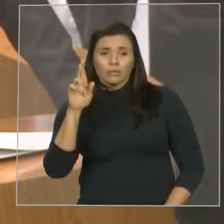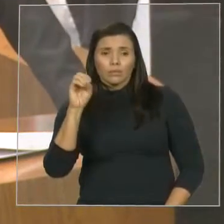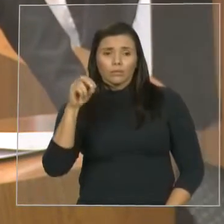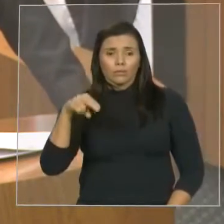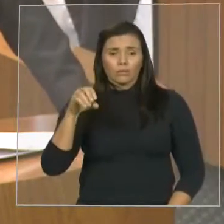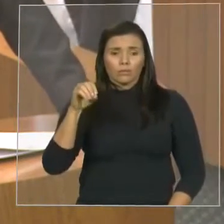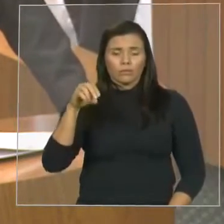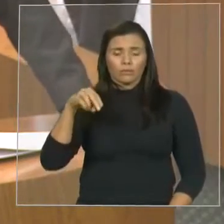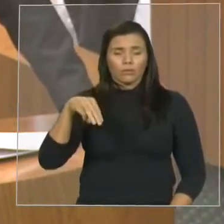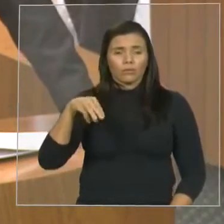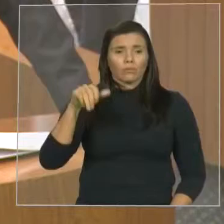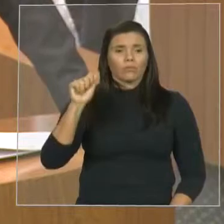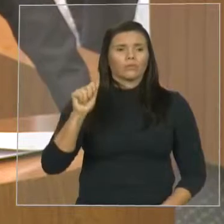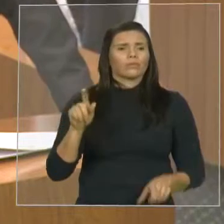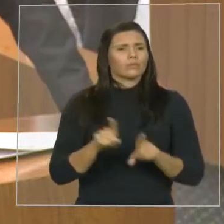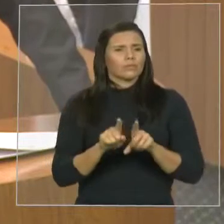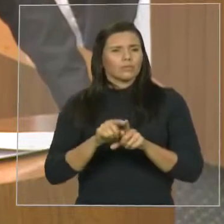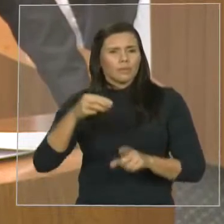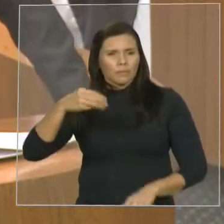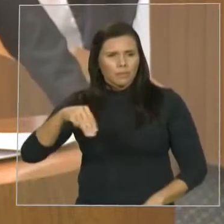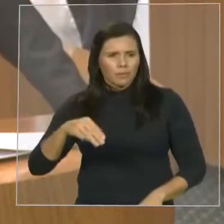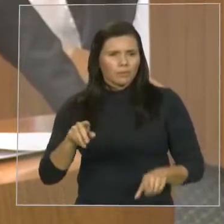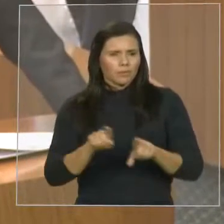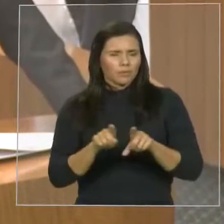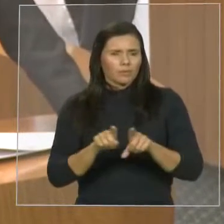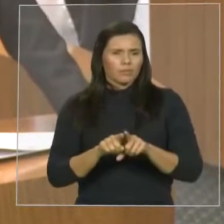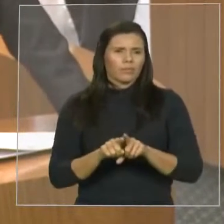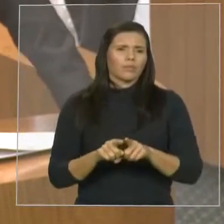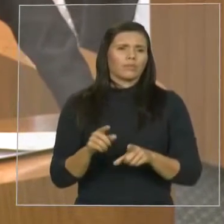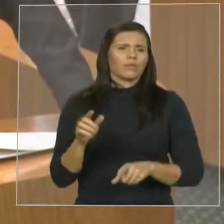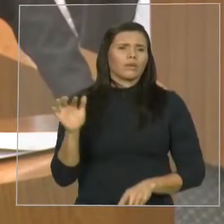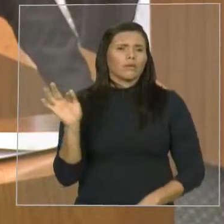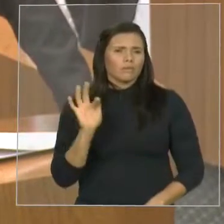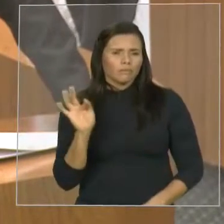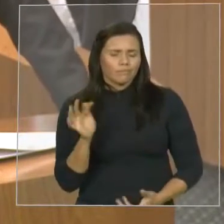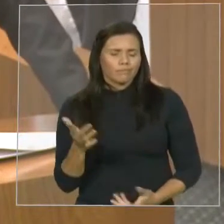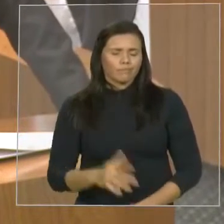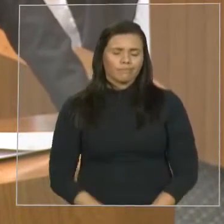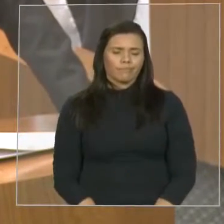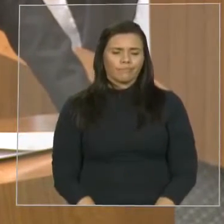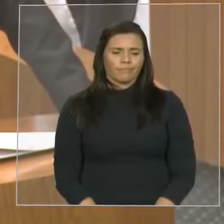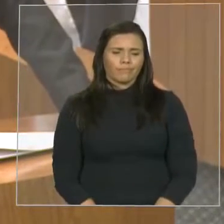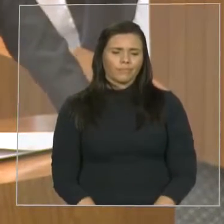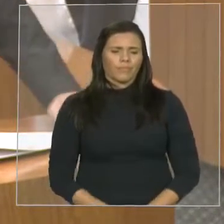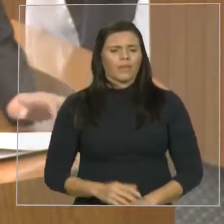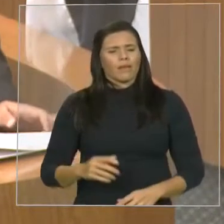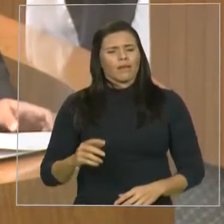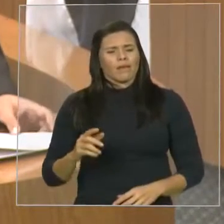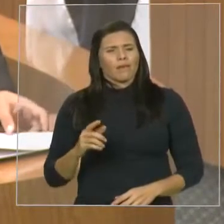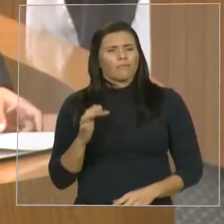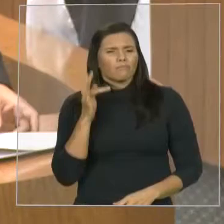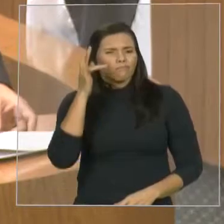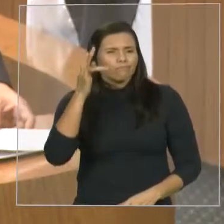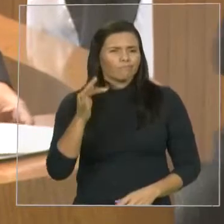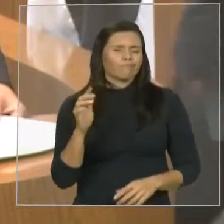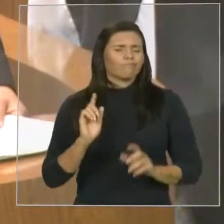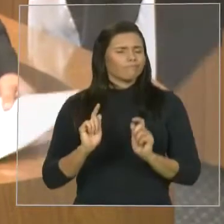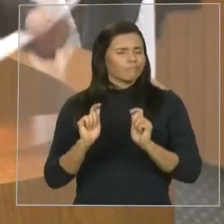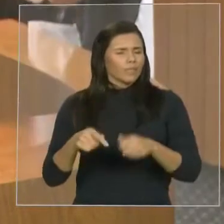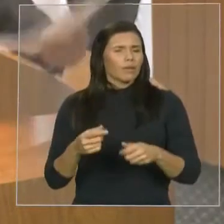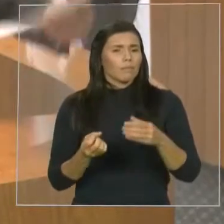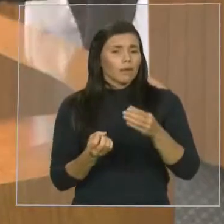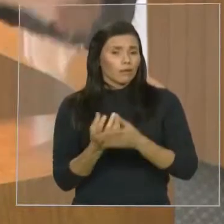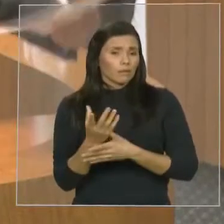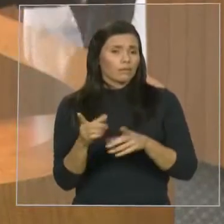iniciar esse trabalho. Logo mais, vai ampliar para outros cursos o que será de grande importância. Mas eu destaco